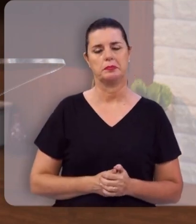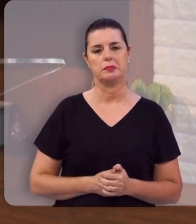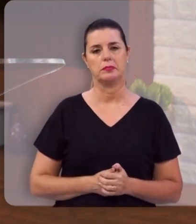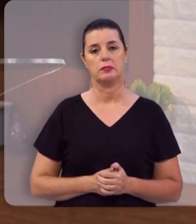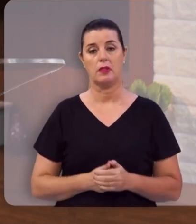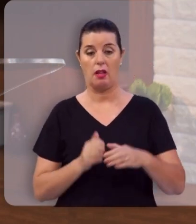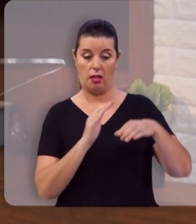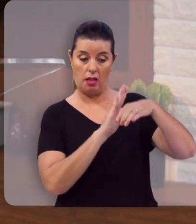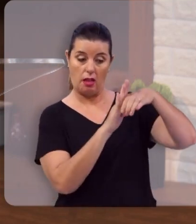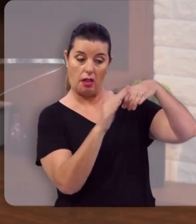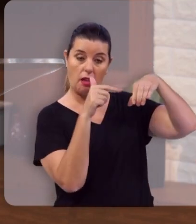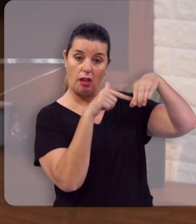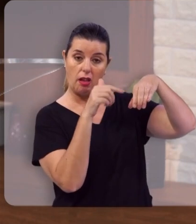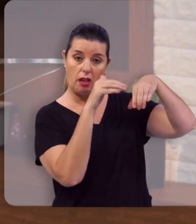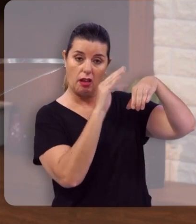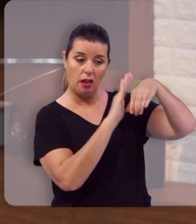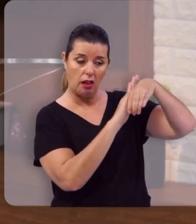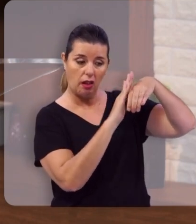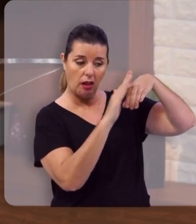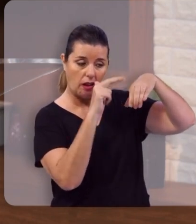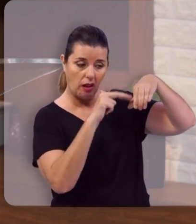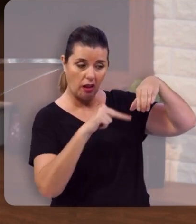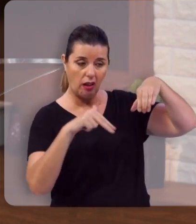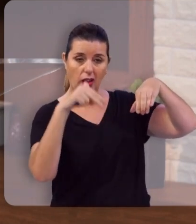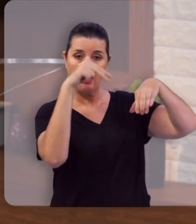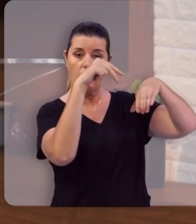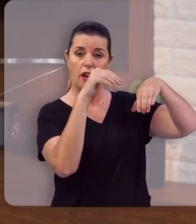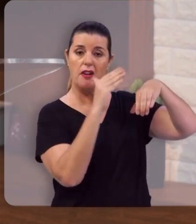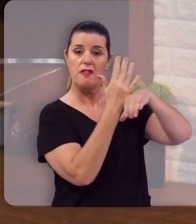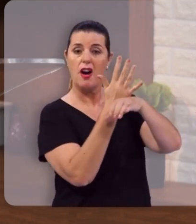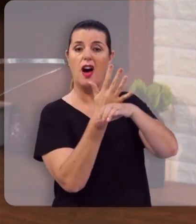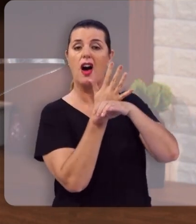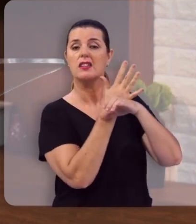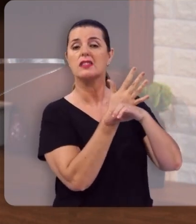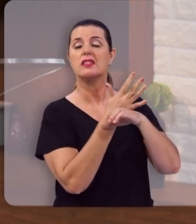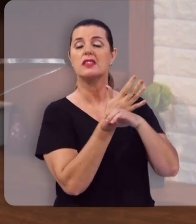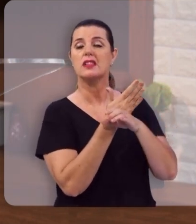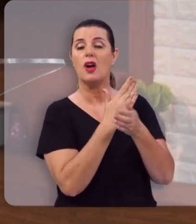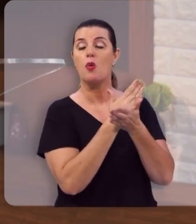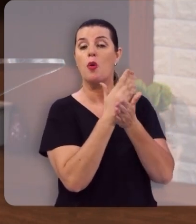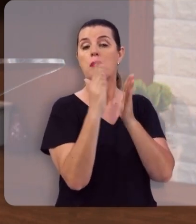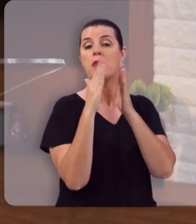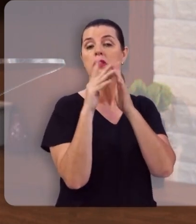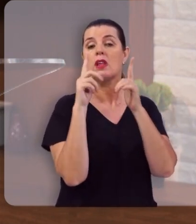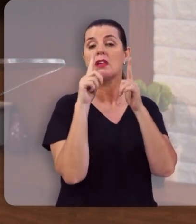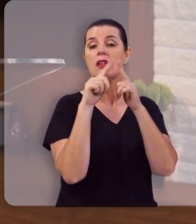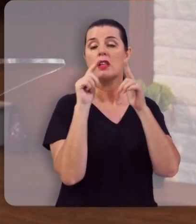A sepultura aberta e vazia de Cristo é o berço da igreja.